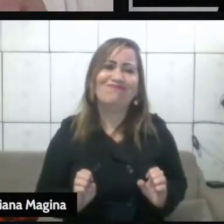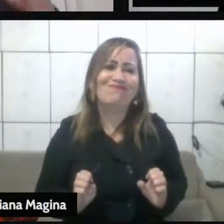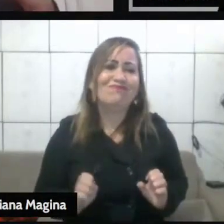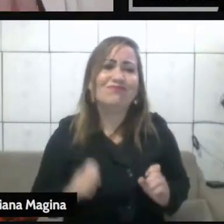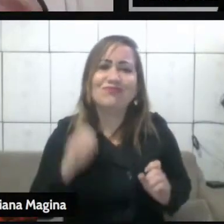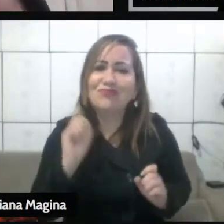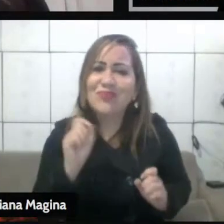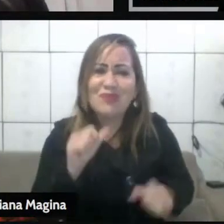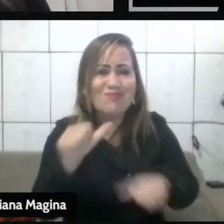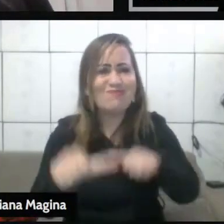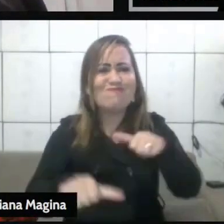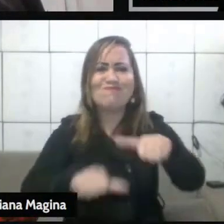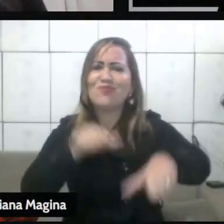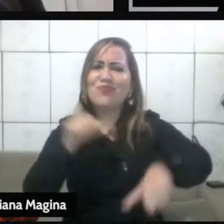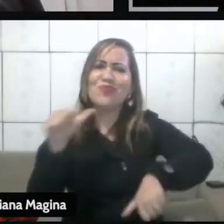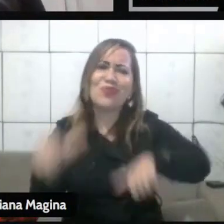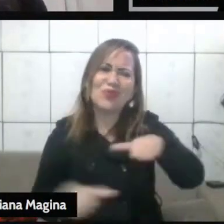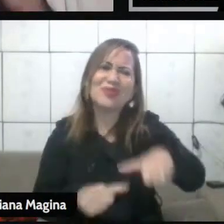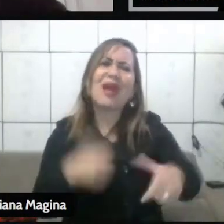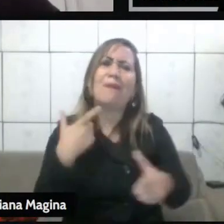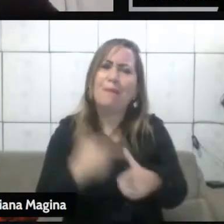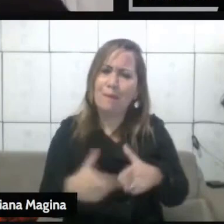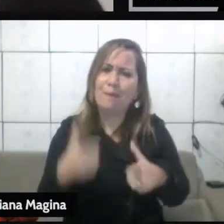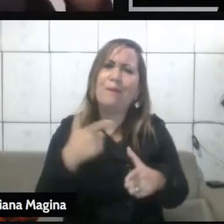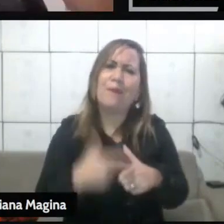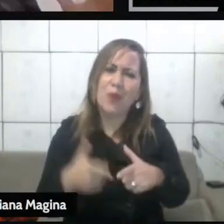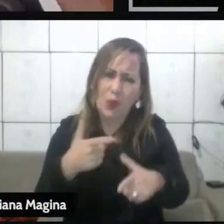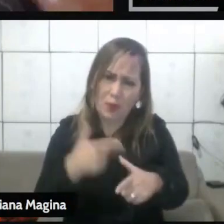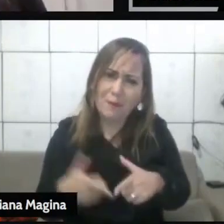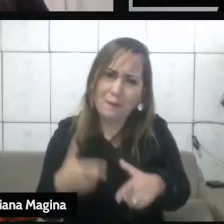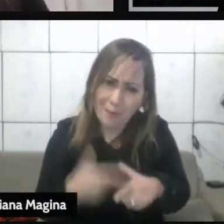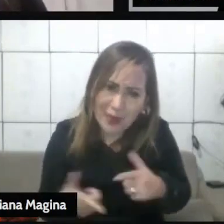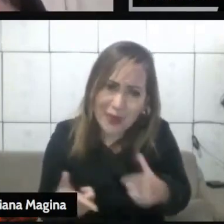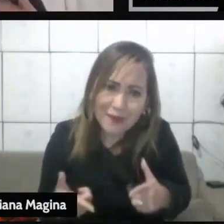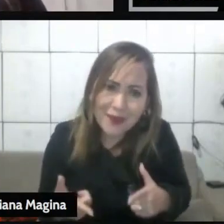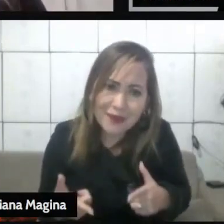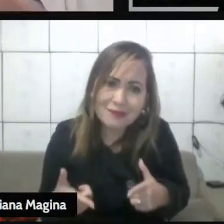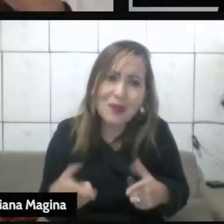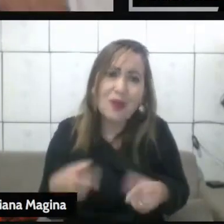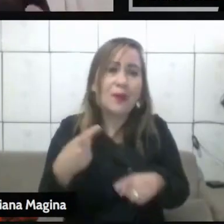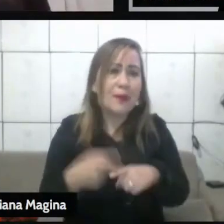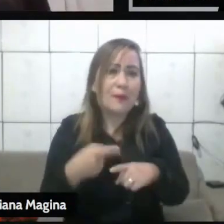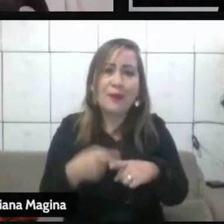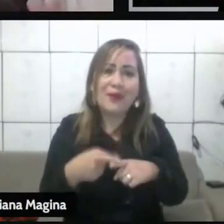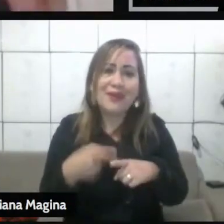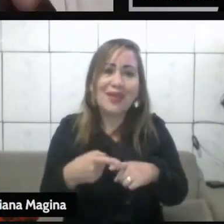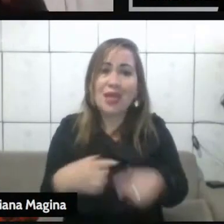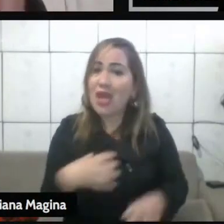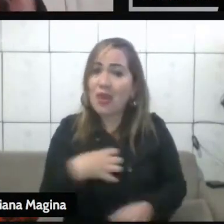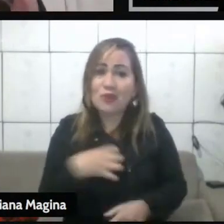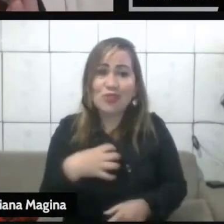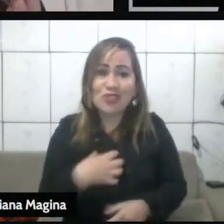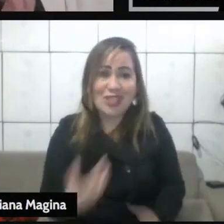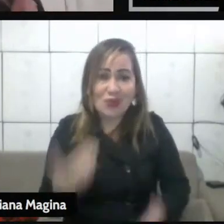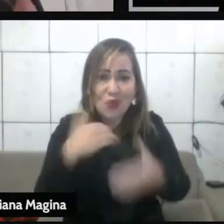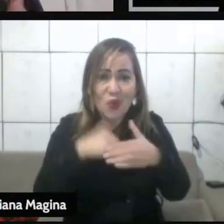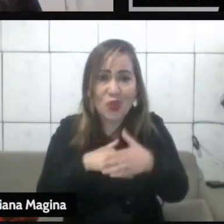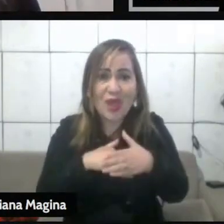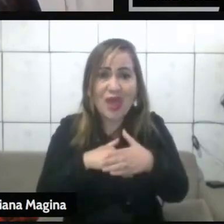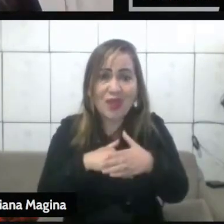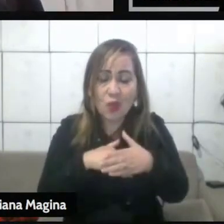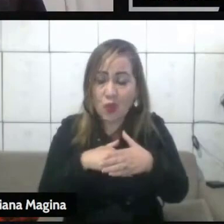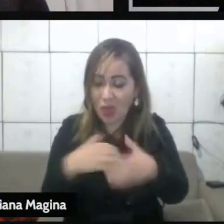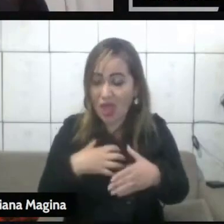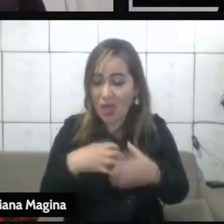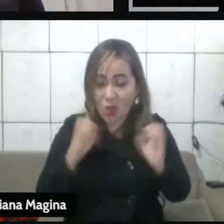alguém quer arrumar problema com ele nos grupos de WhatsApp, eu falo, pelo amor de Deus, não. Porque aquele impulso dentro dele, ele vê como correto,